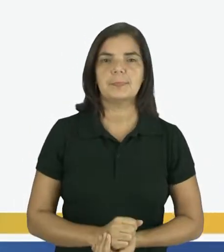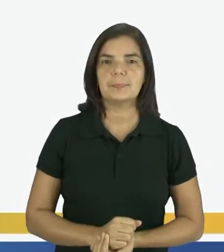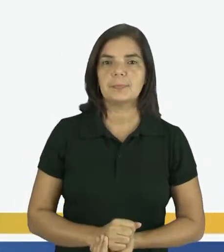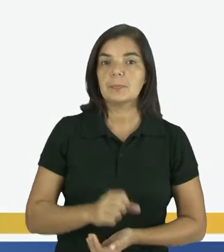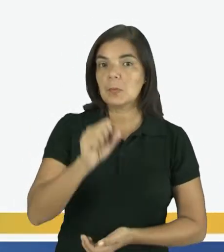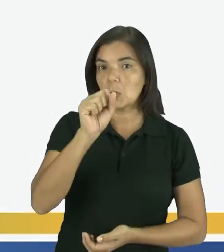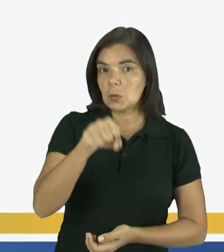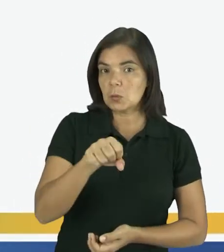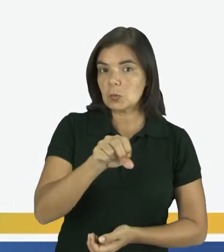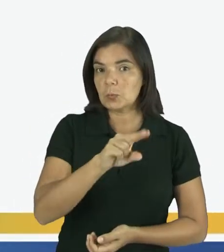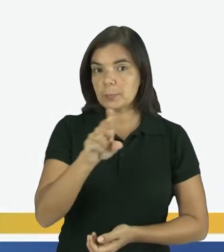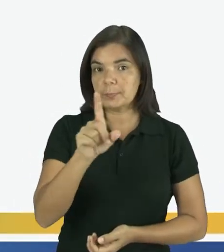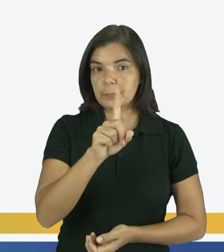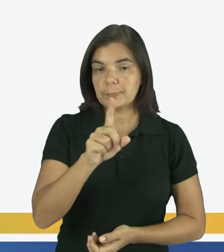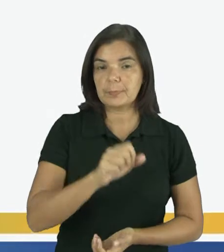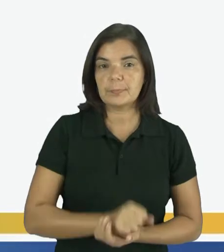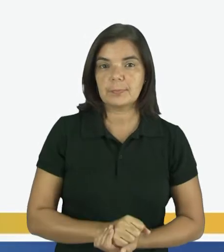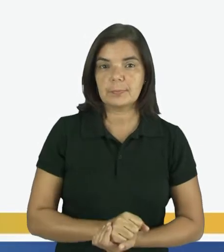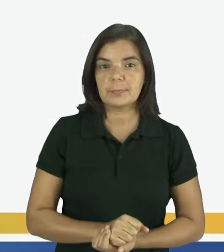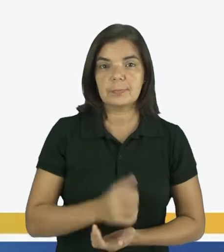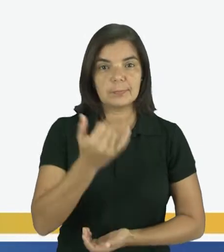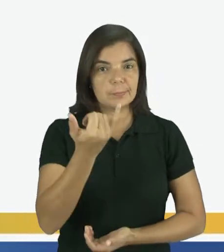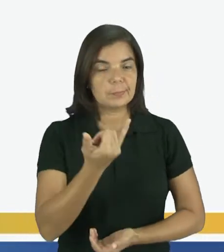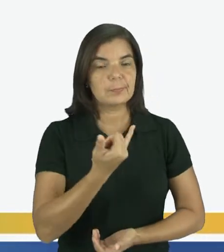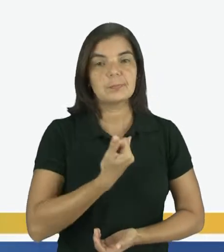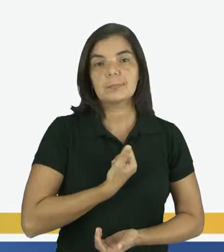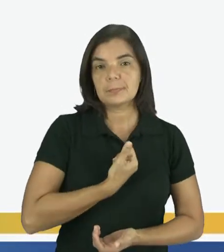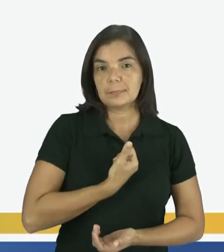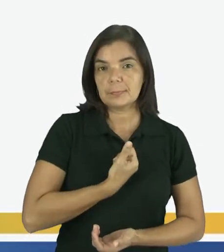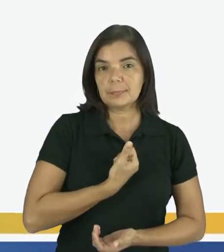Sim ou não? Falem para mim.